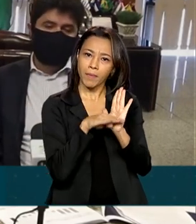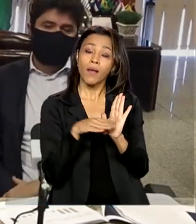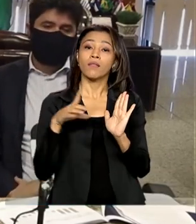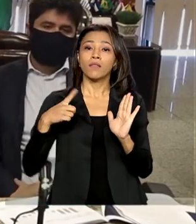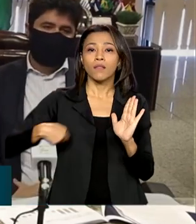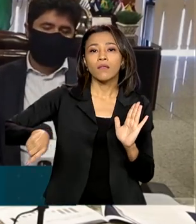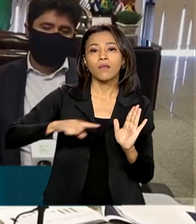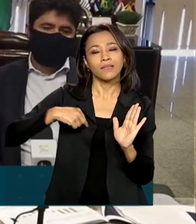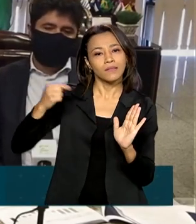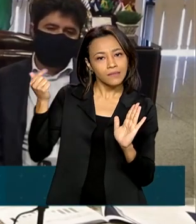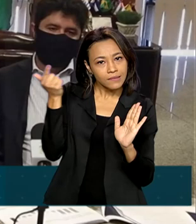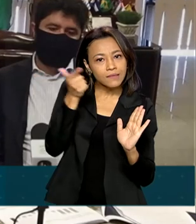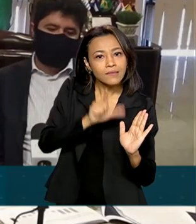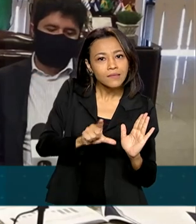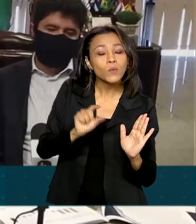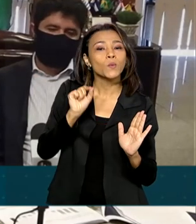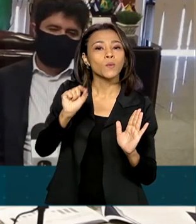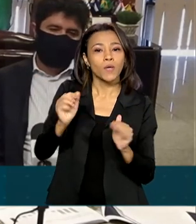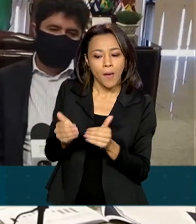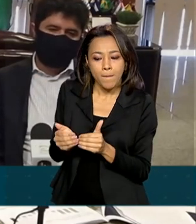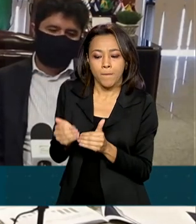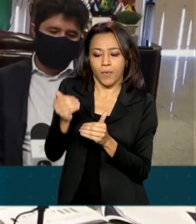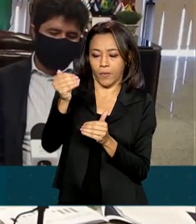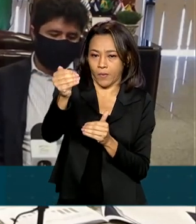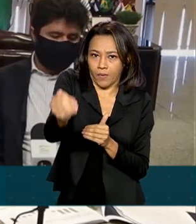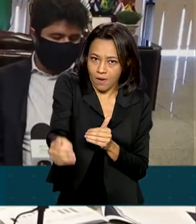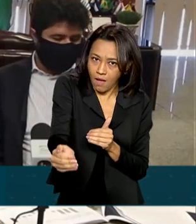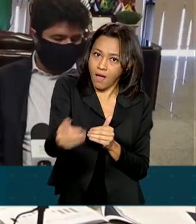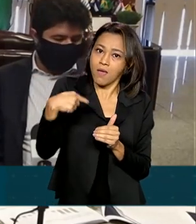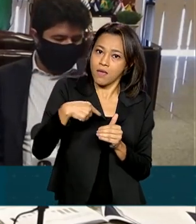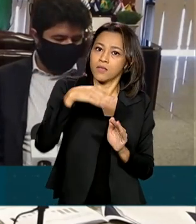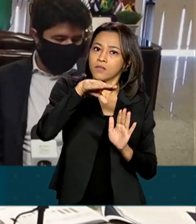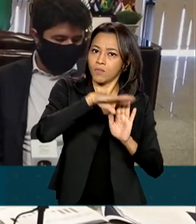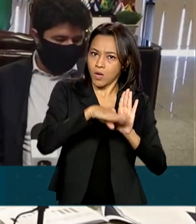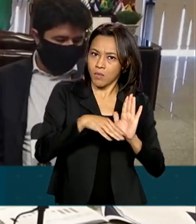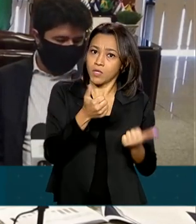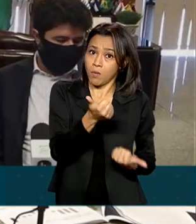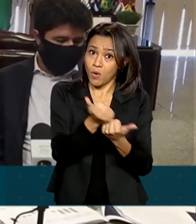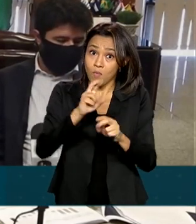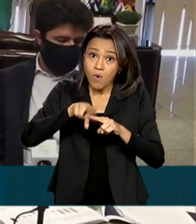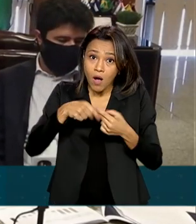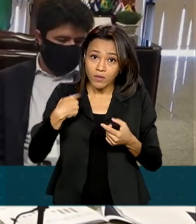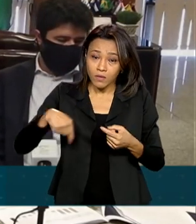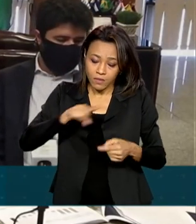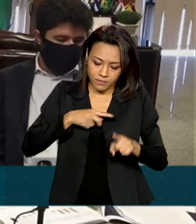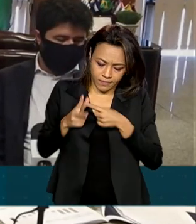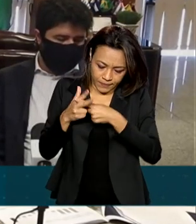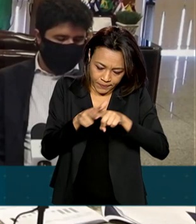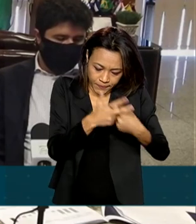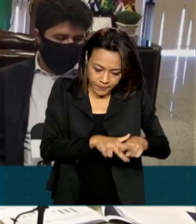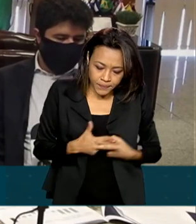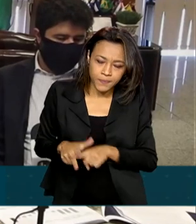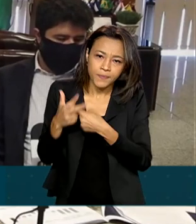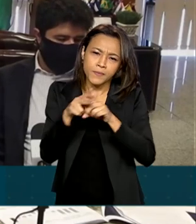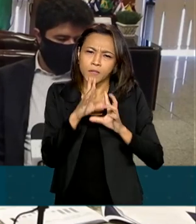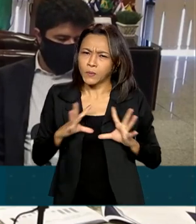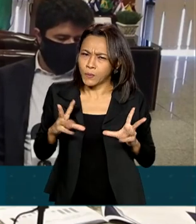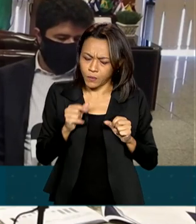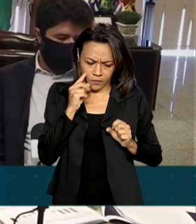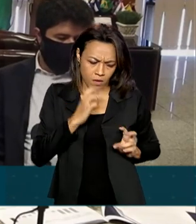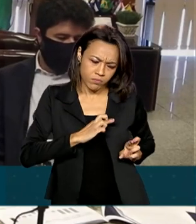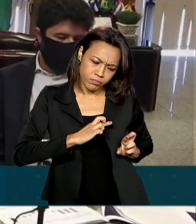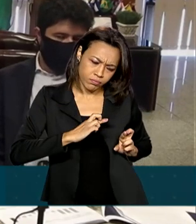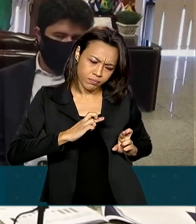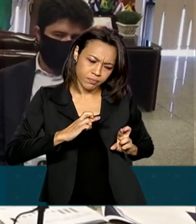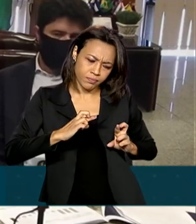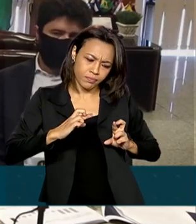de prorrogação, tendo em vista o ajuste que fizemos aqui e todo o monitoramento que foi feito, já